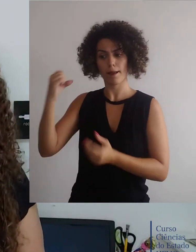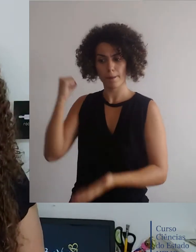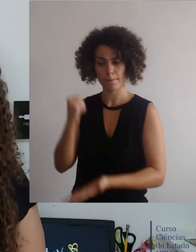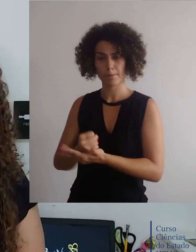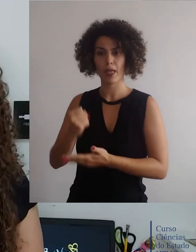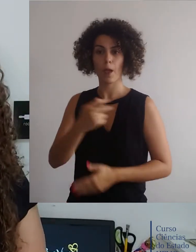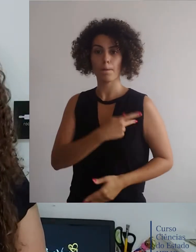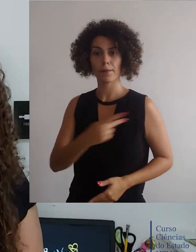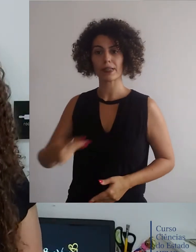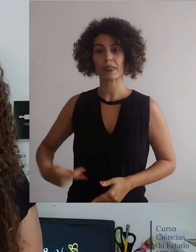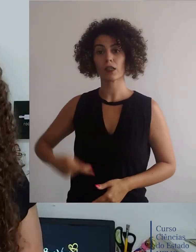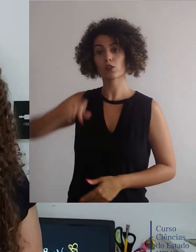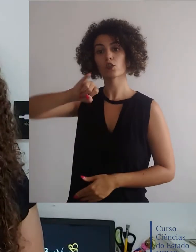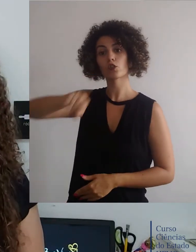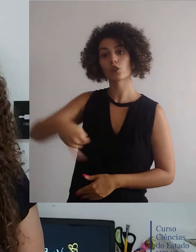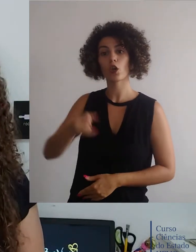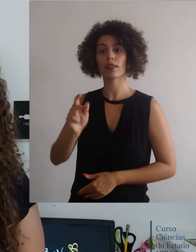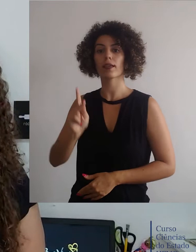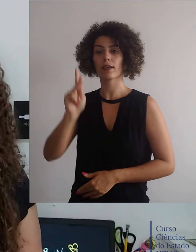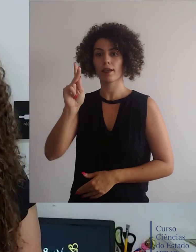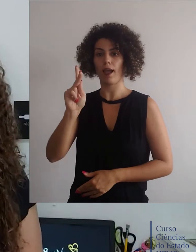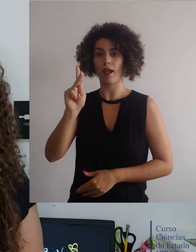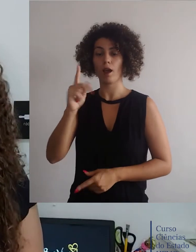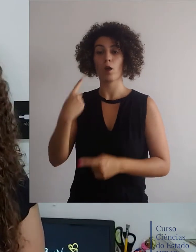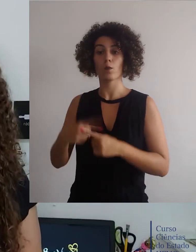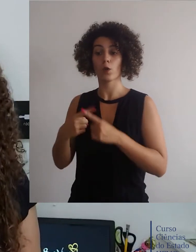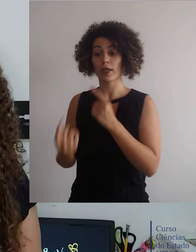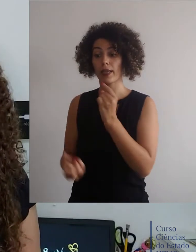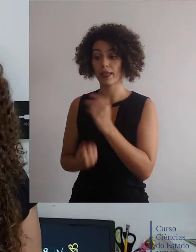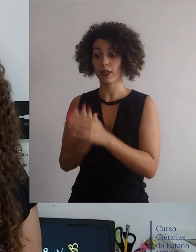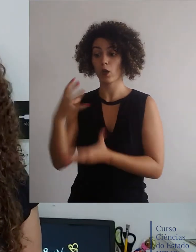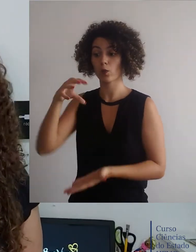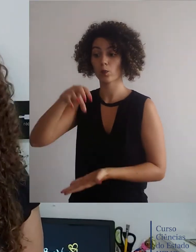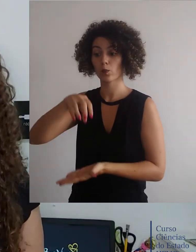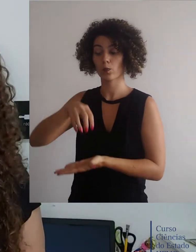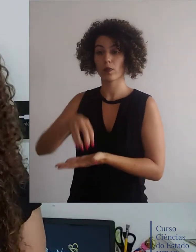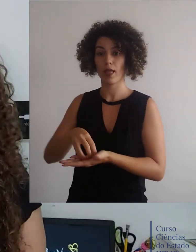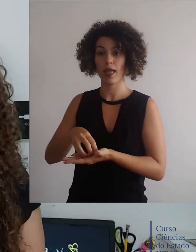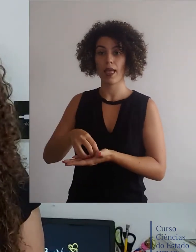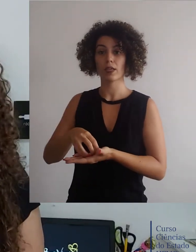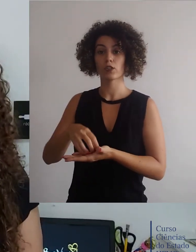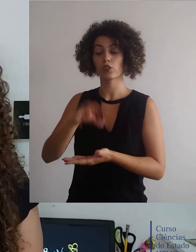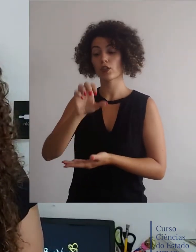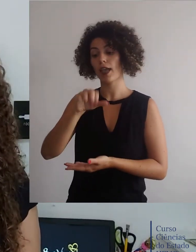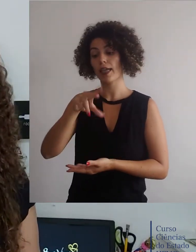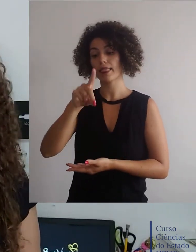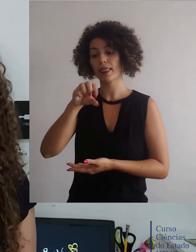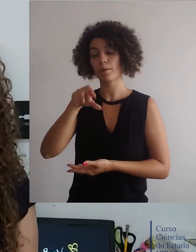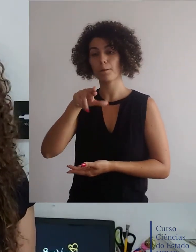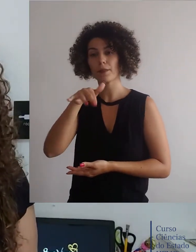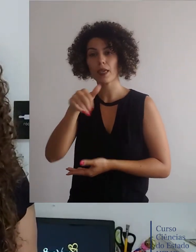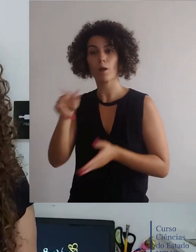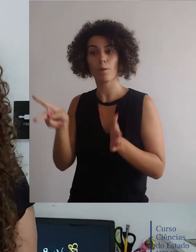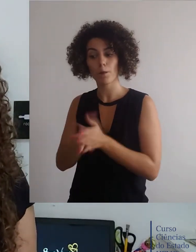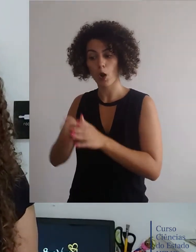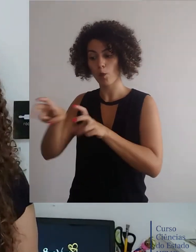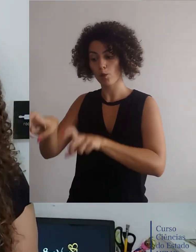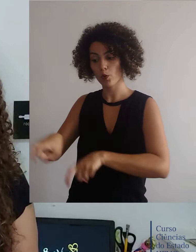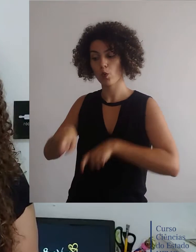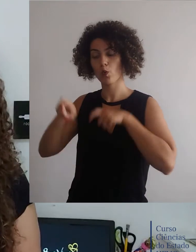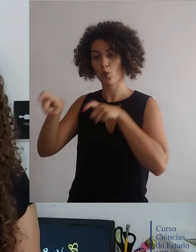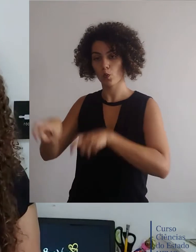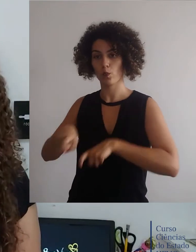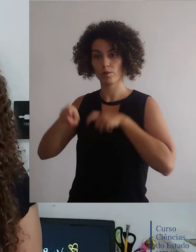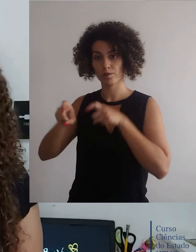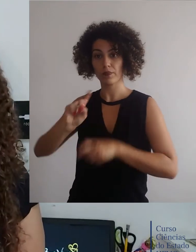o governo do presidente Juscelino Kubitschek, em que foi criado o Departamento Nacional de Endemias Rurais. Mais tarde, na década de